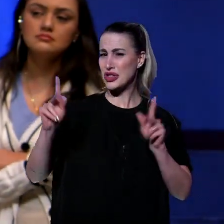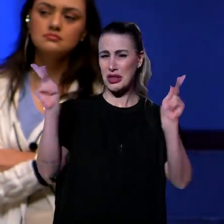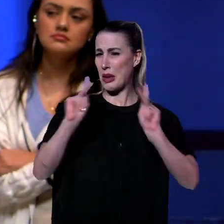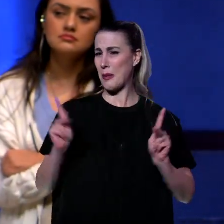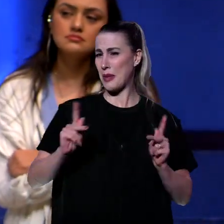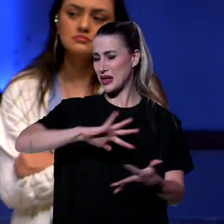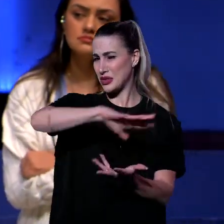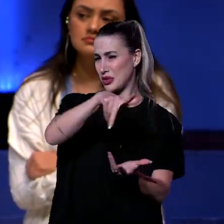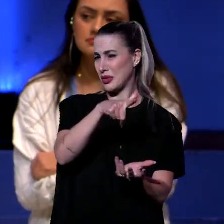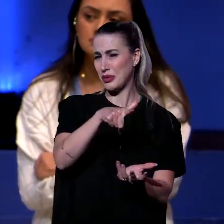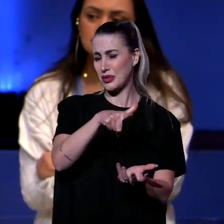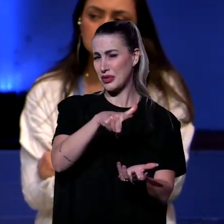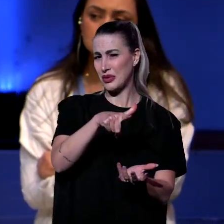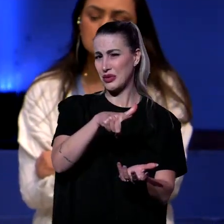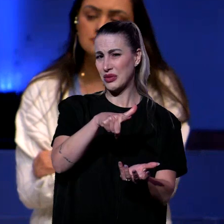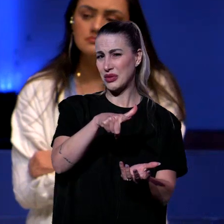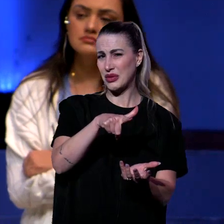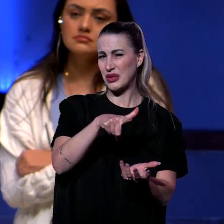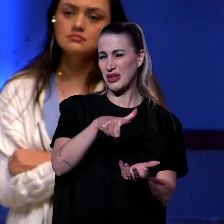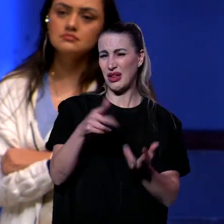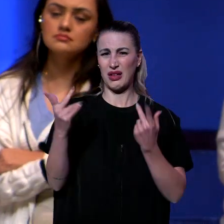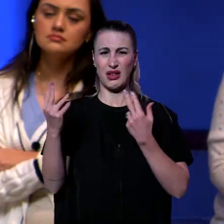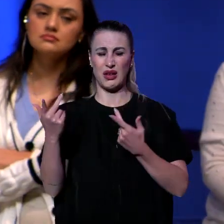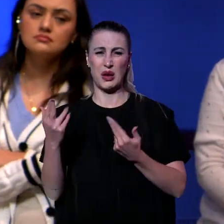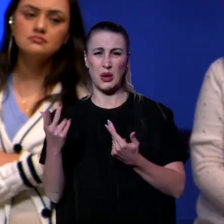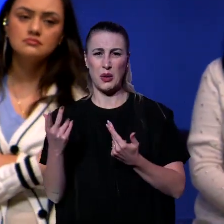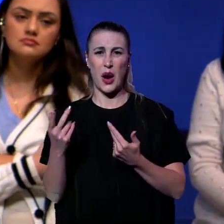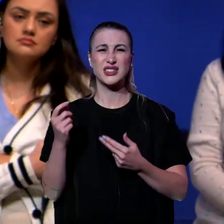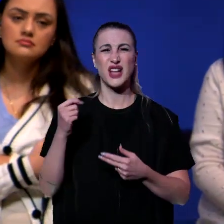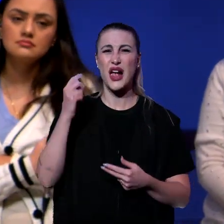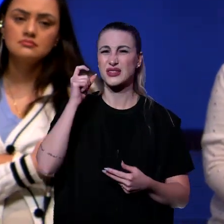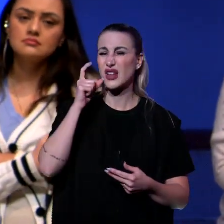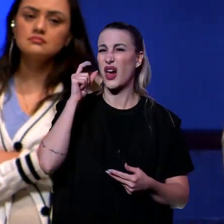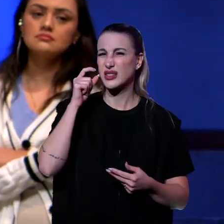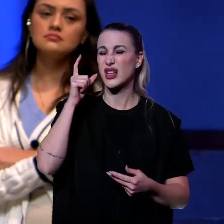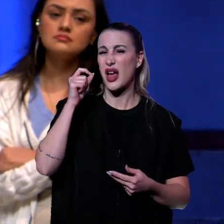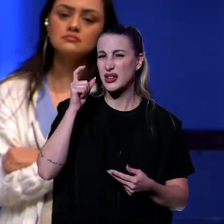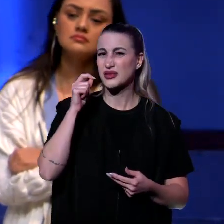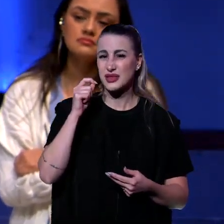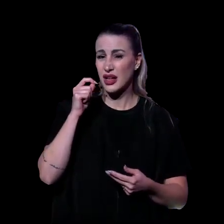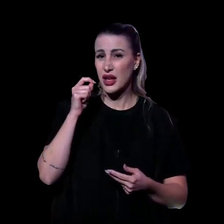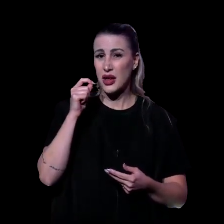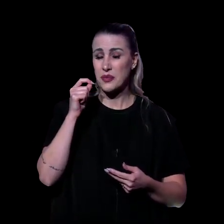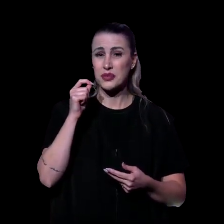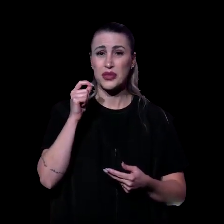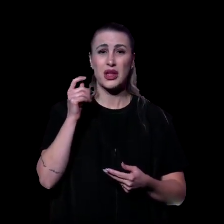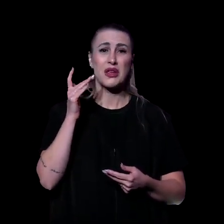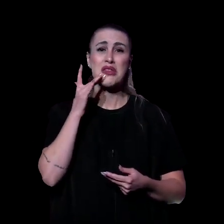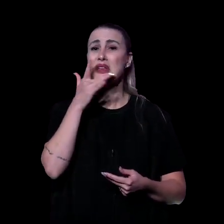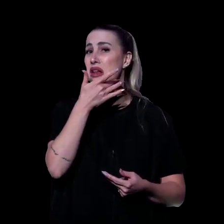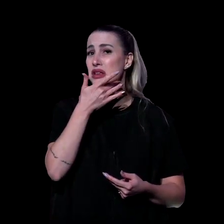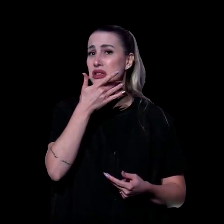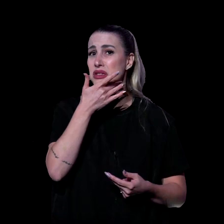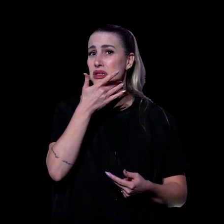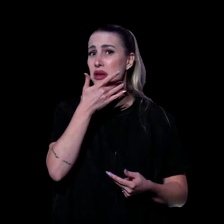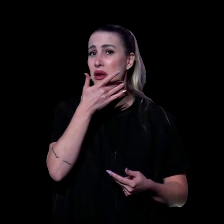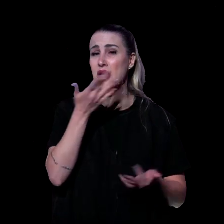Assim como o sabor de um chiclete que você mastiga e some rapidamente, a alegria que esse mundo oferece, ela dura pouco.